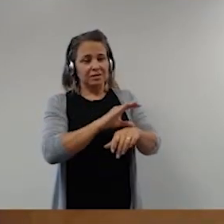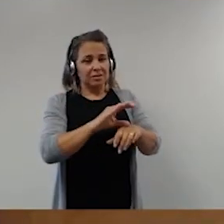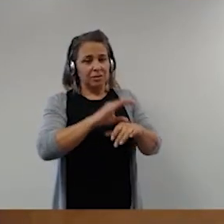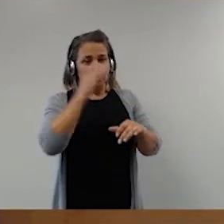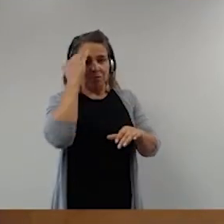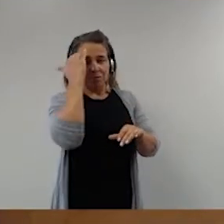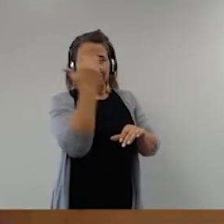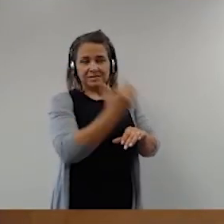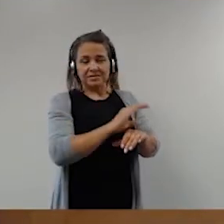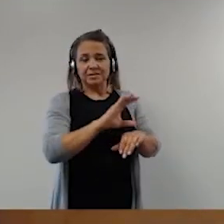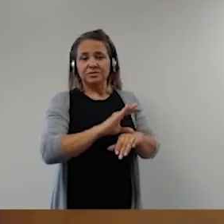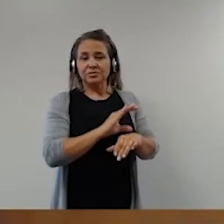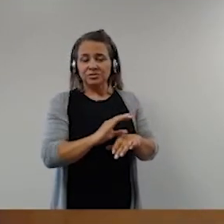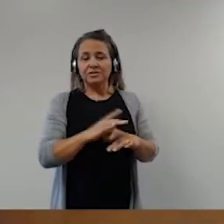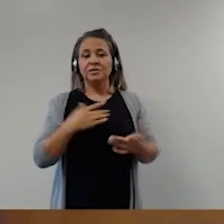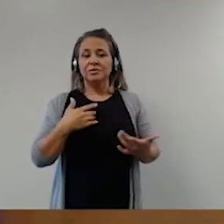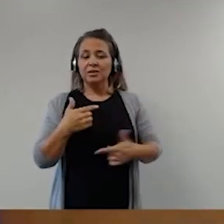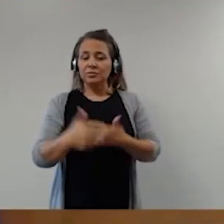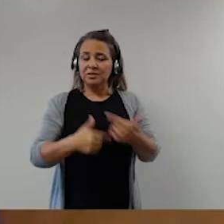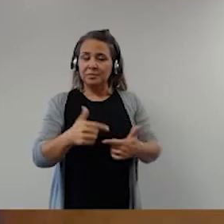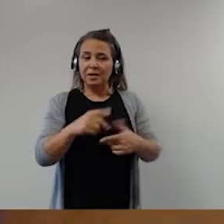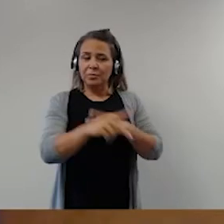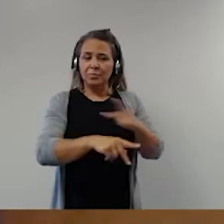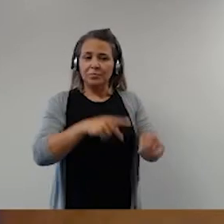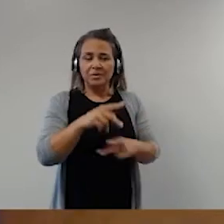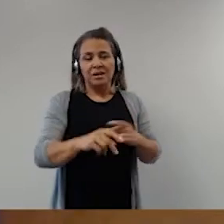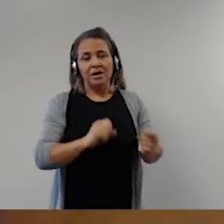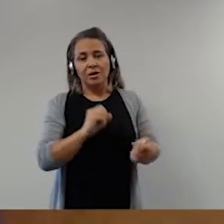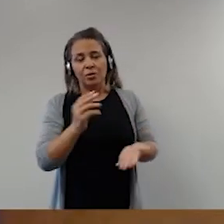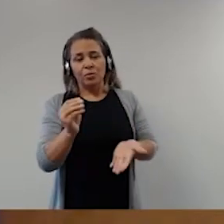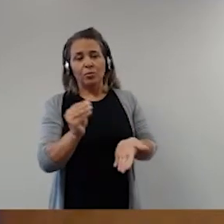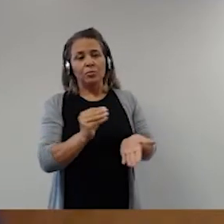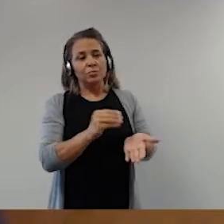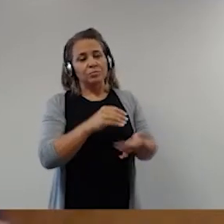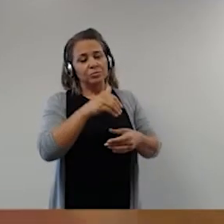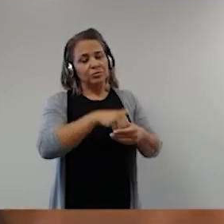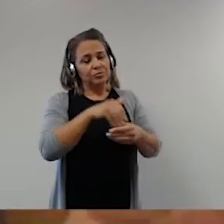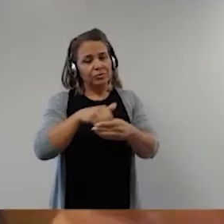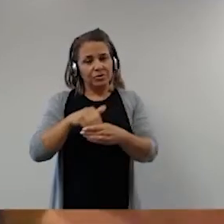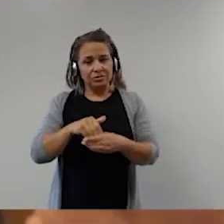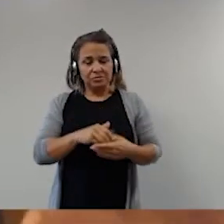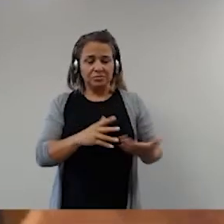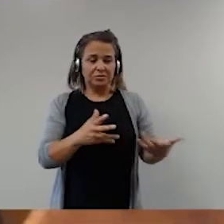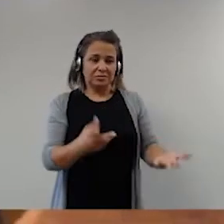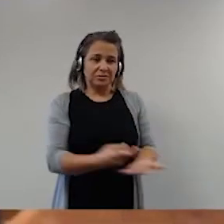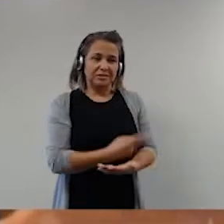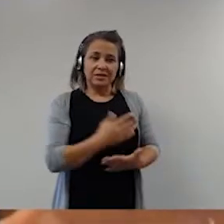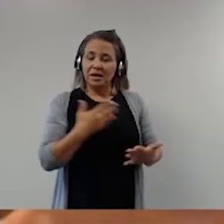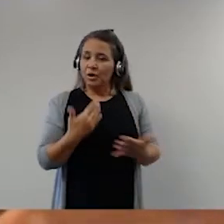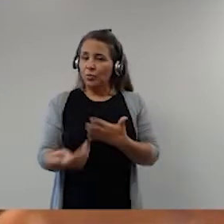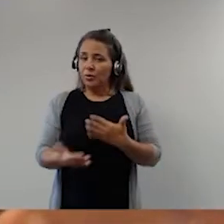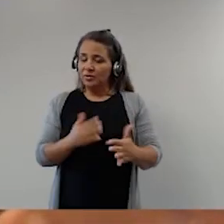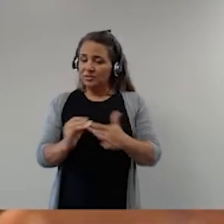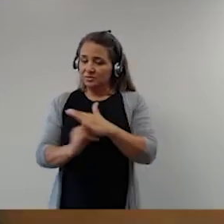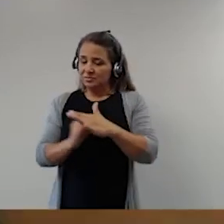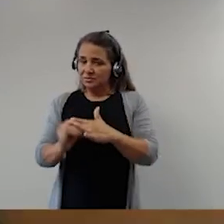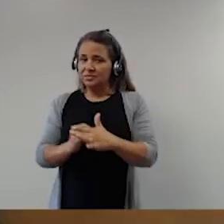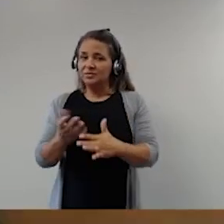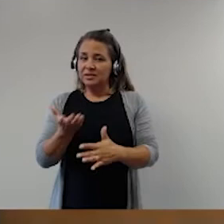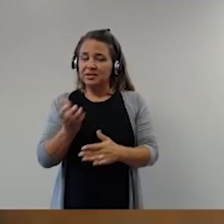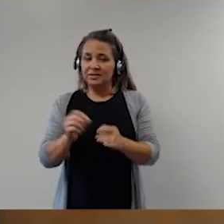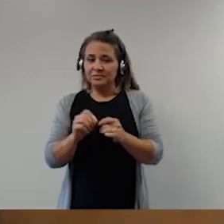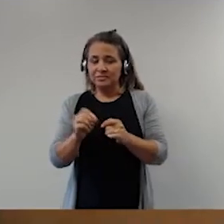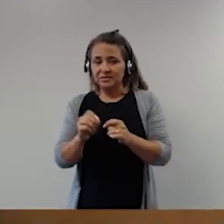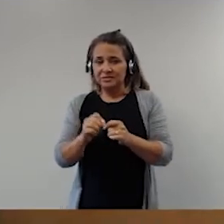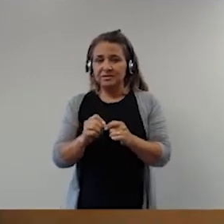Iniciativa Popular, o plebiscitos, referenda e assim por diante. Qualquer instituição que pretenda assumir uma